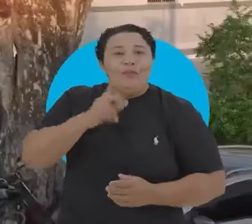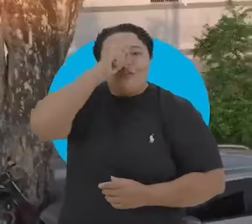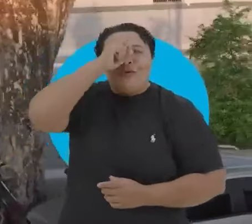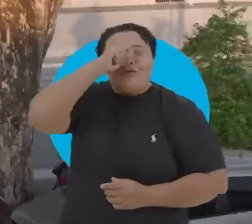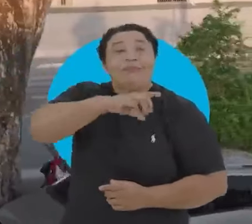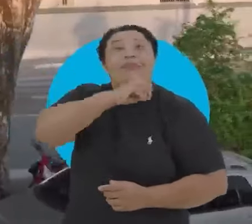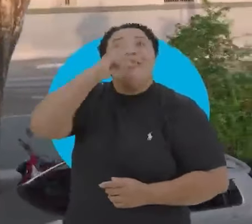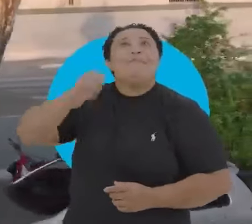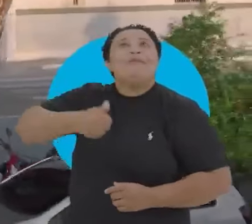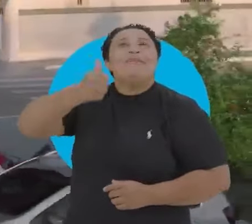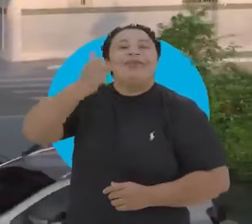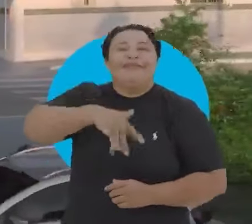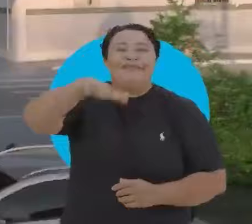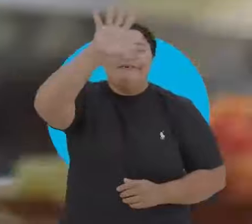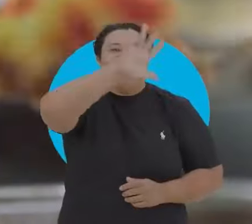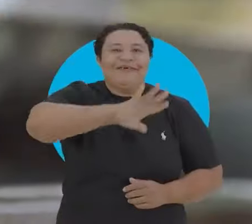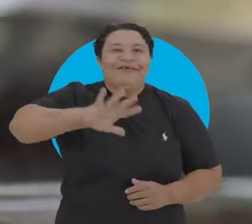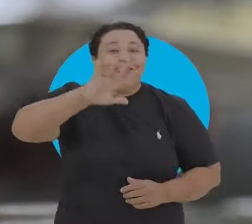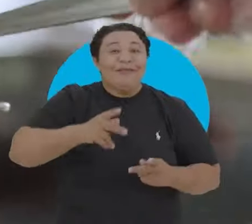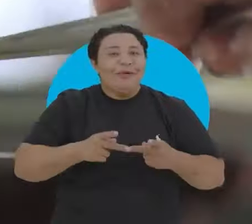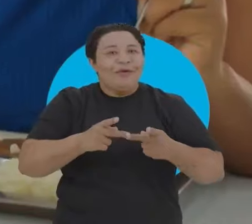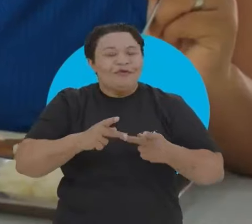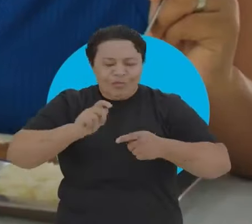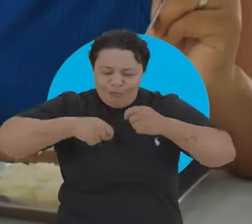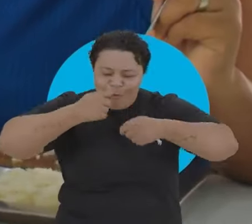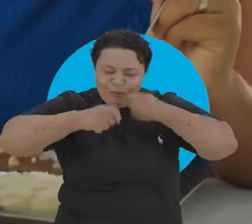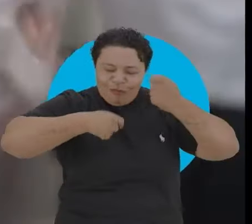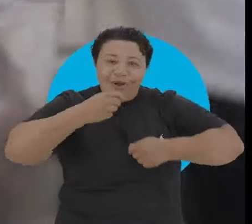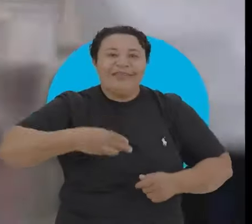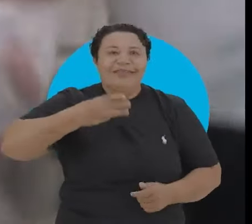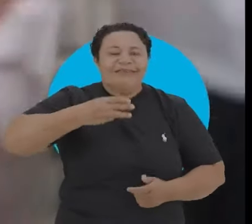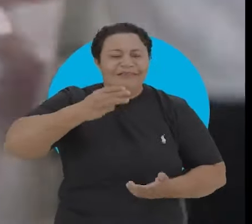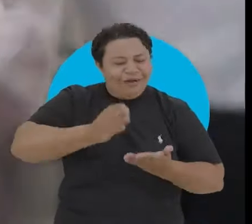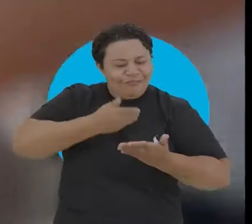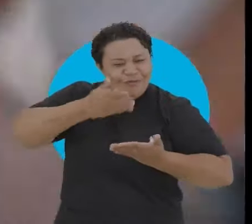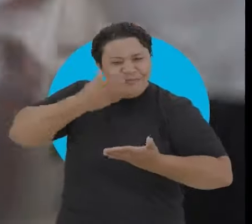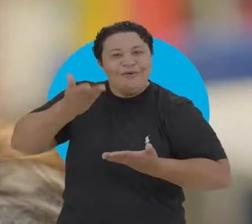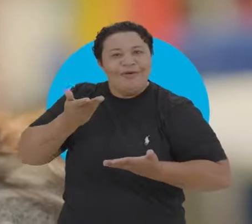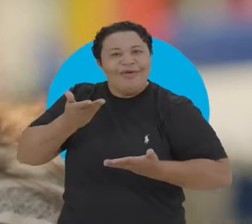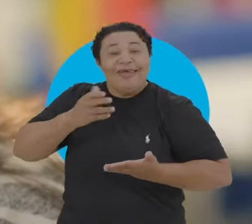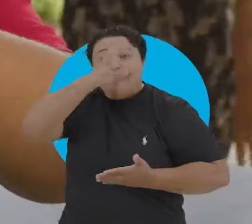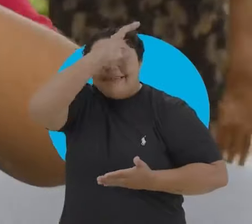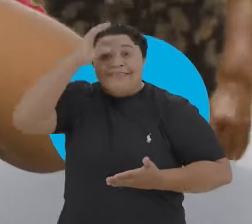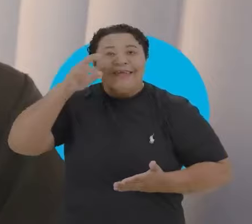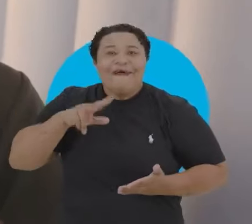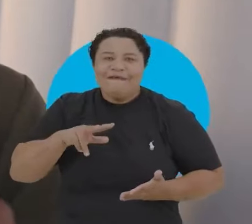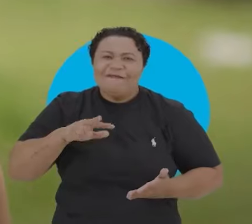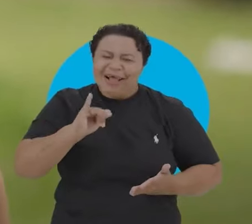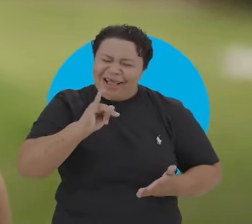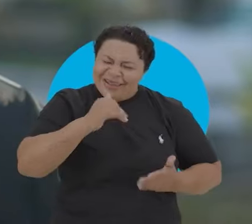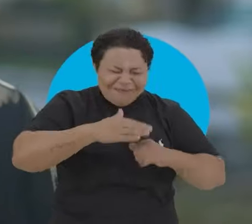Dia, o primeiro do Nordeste E programas Bora Comer e terceira refeição Centro